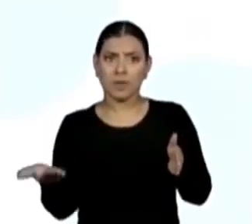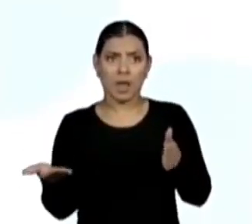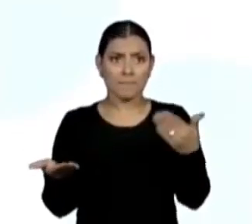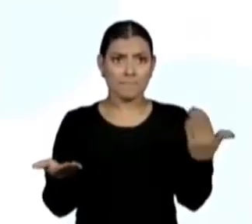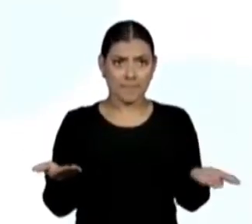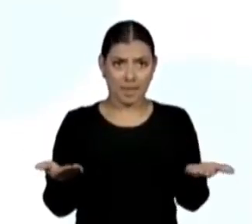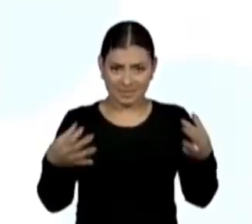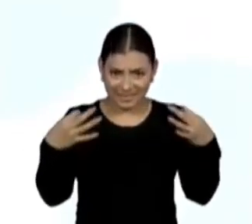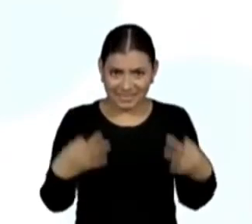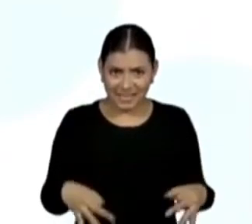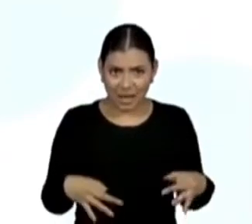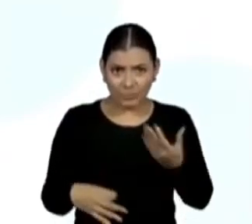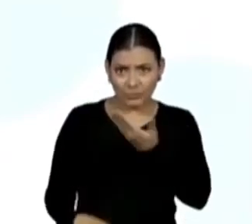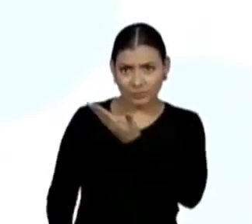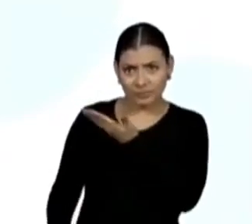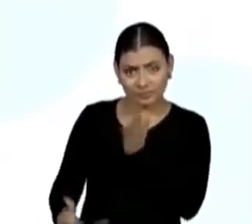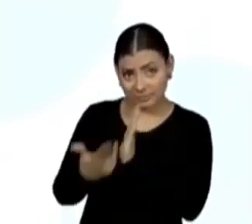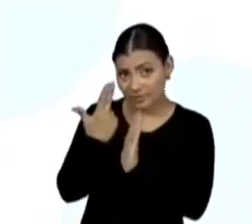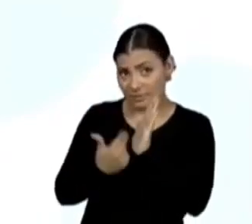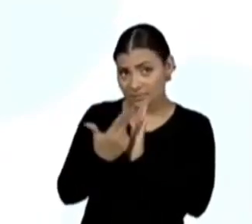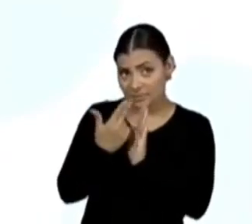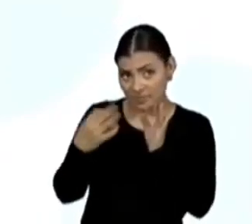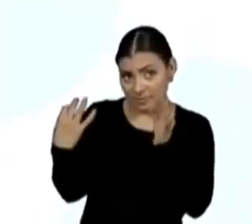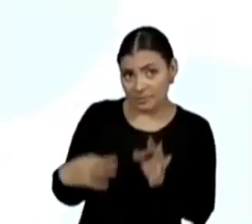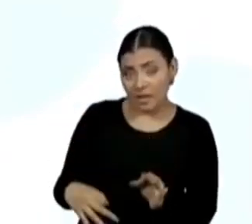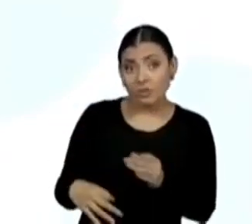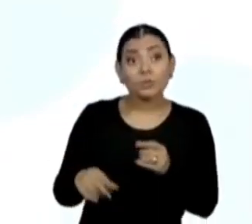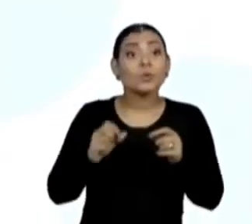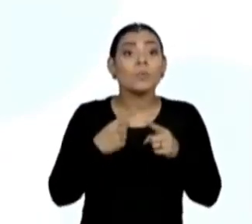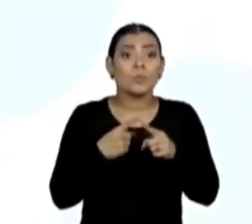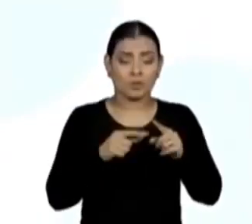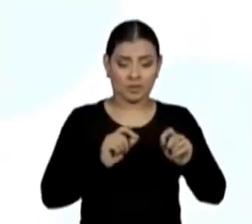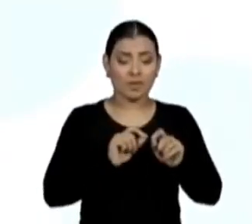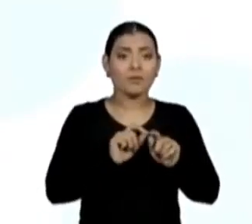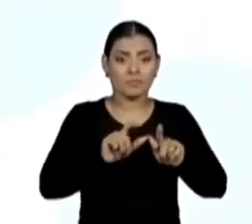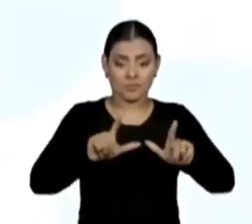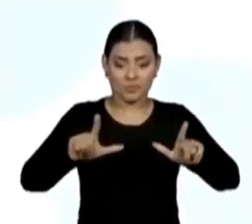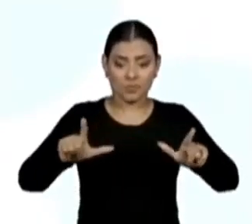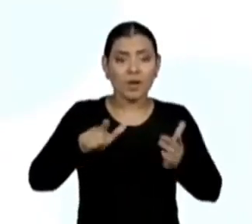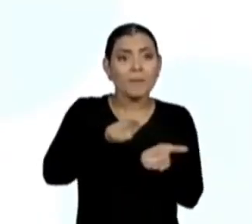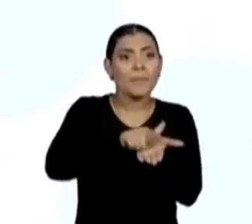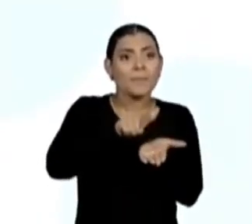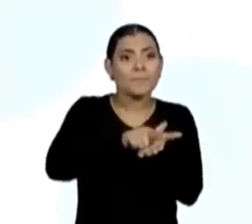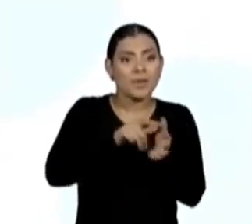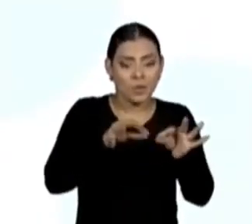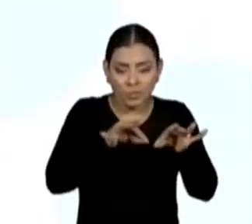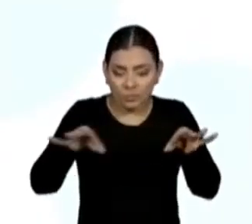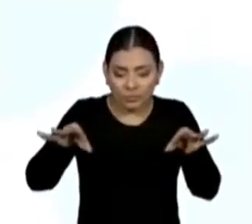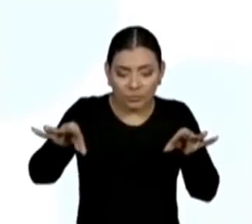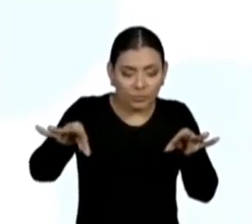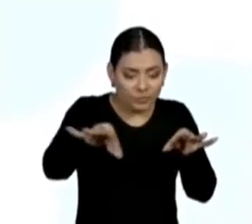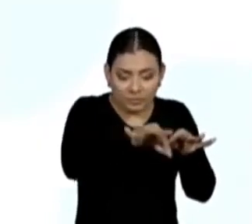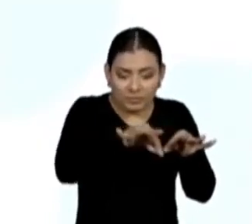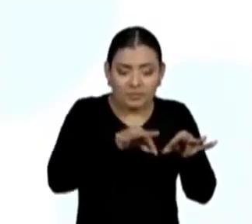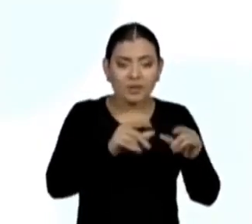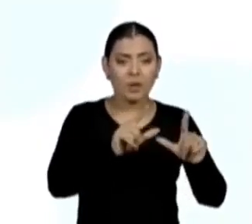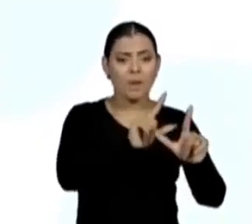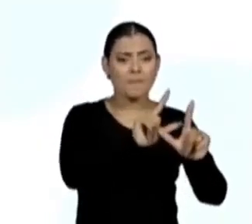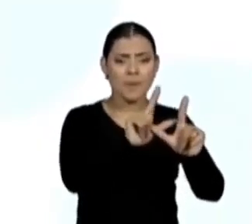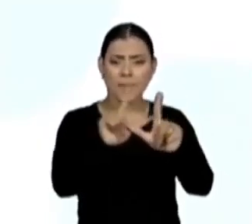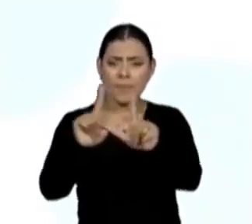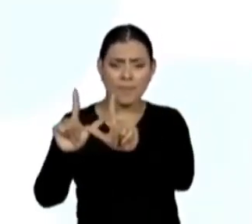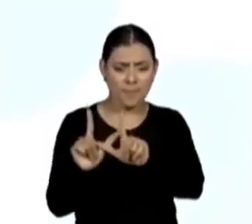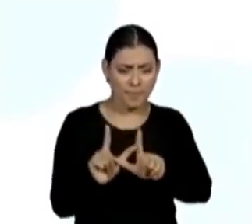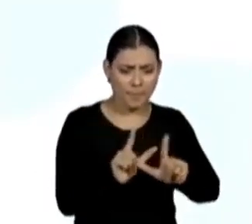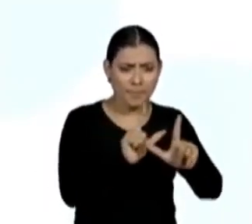se eu fizer uma planificação em uma malha quadriculada com um instrumento, eu quero dizer, com uma régua, vocês acreditam que ao recortar eu